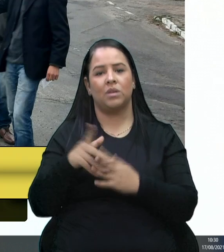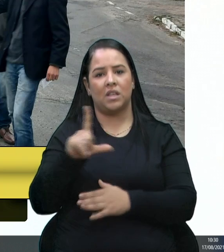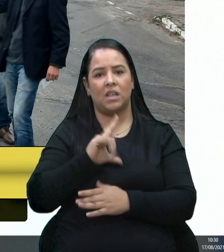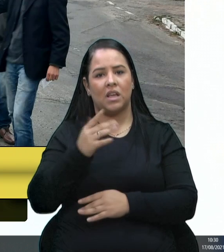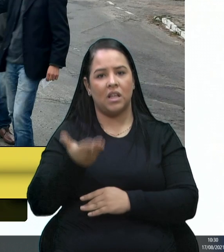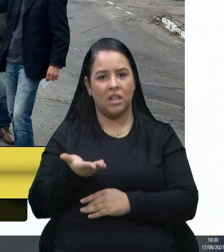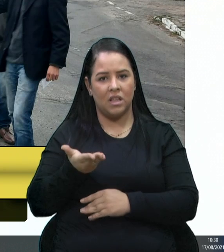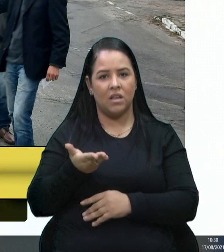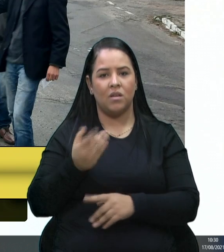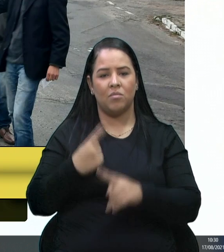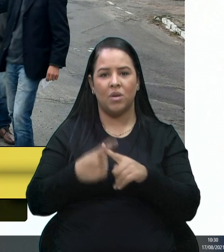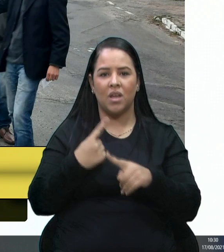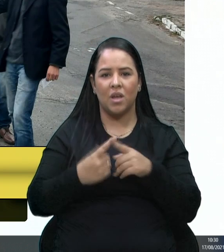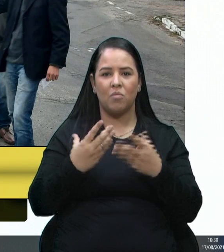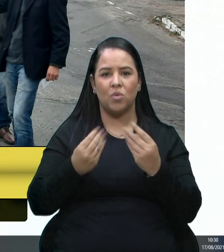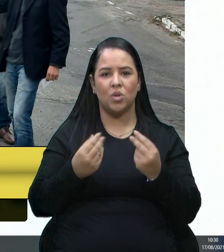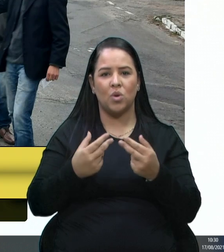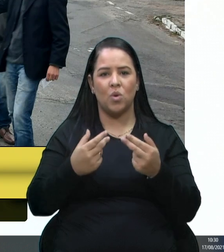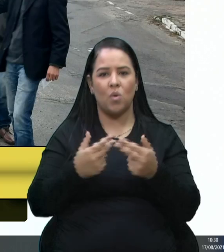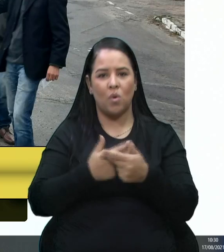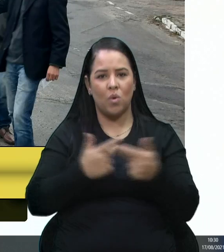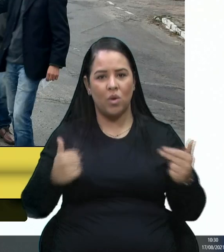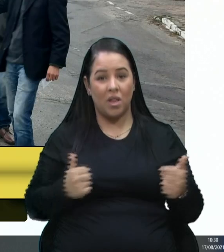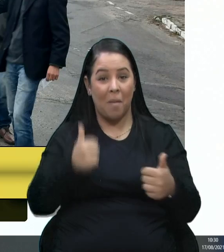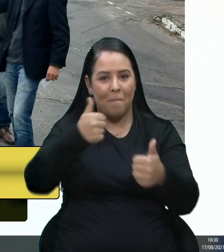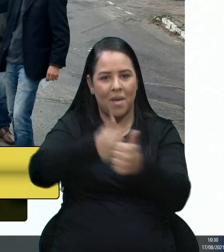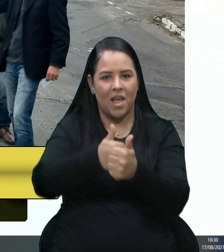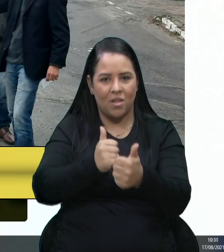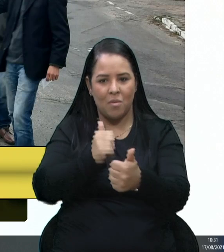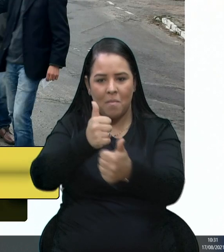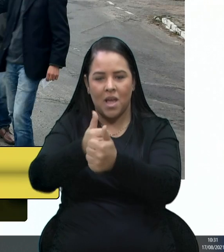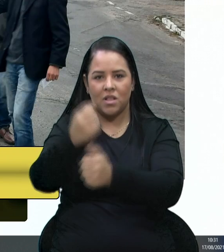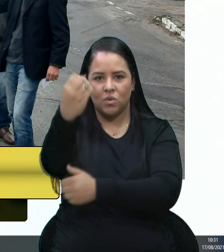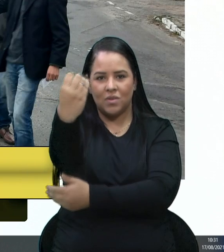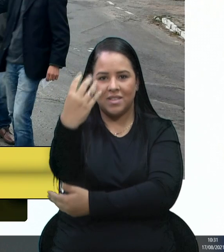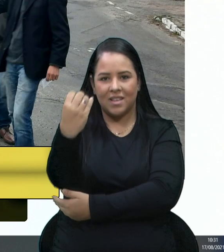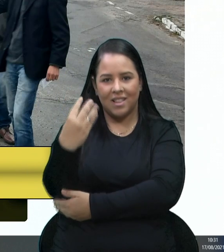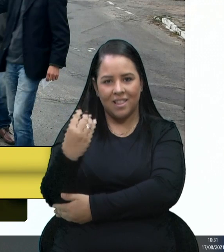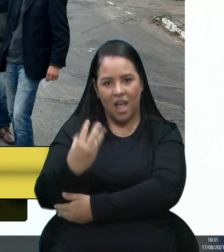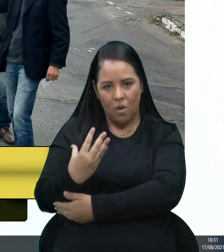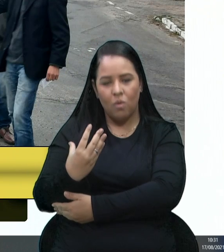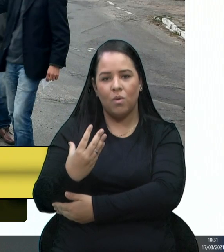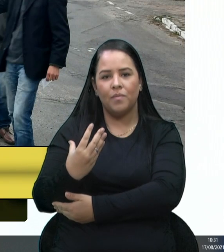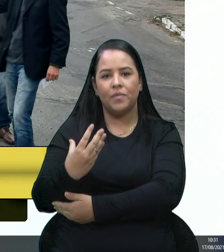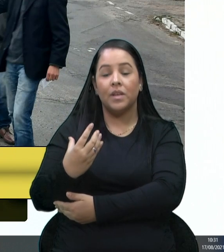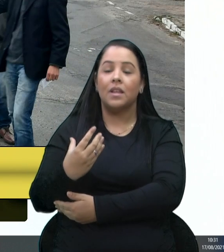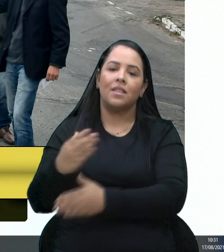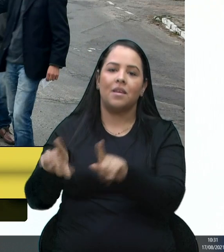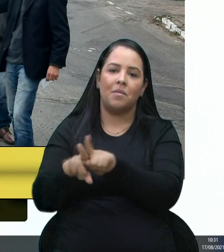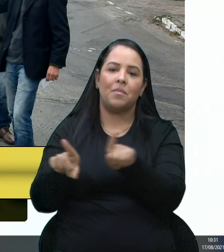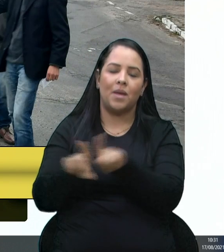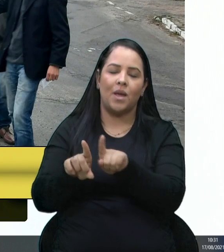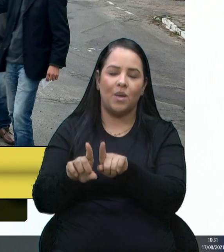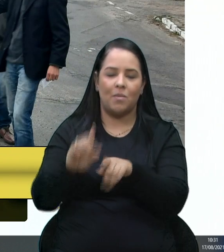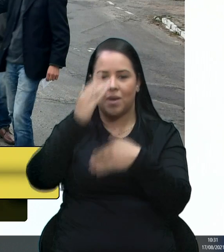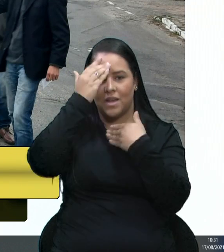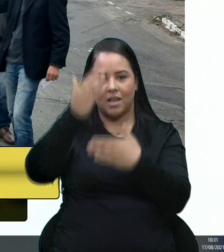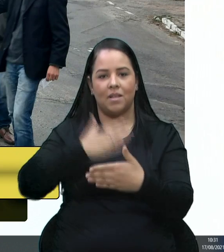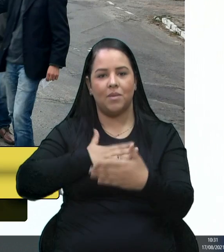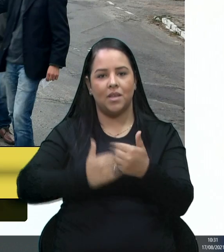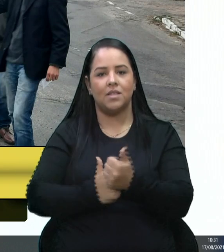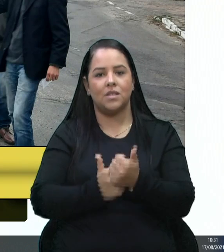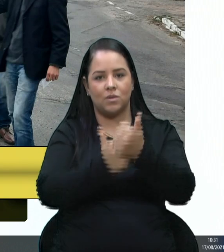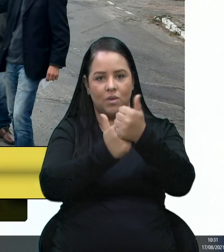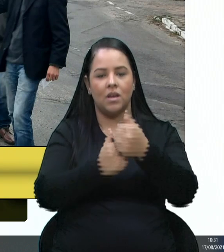Muita sinaleira muito próxima uma da outra. Então, já realizei junto à minha assessoria, uma indicação ao Poder